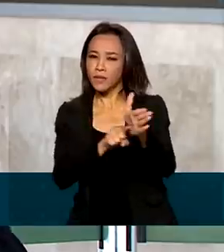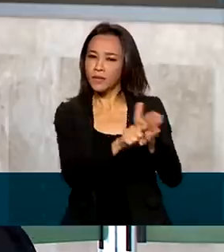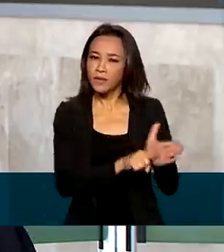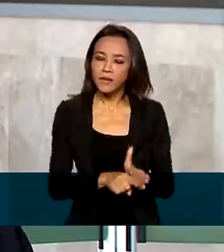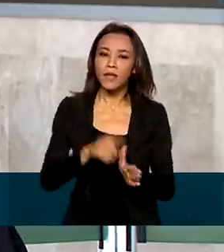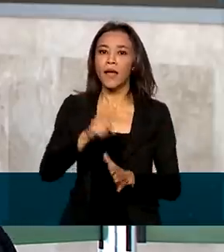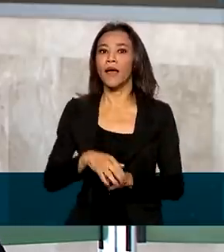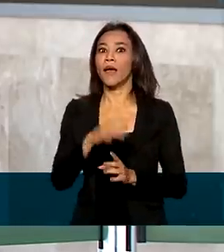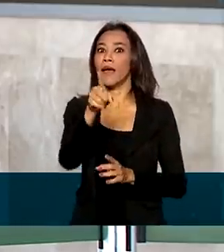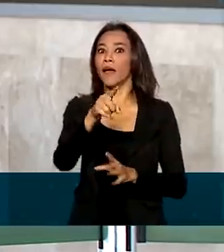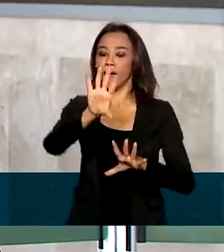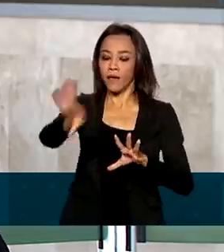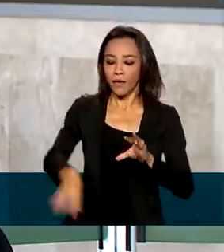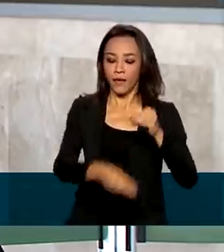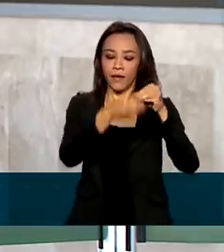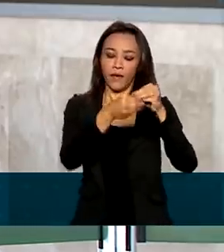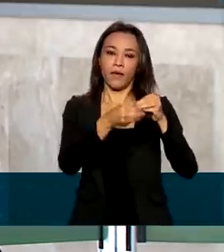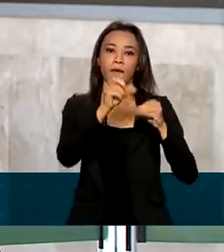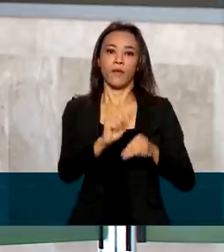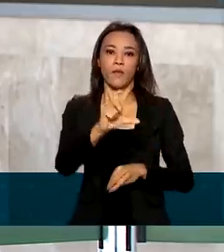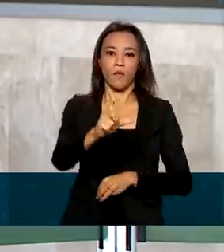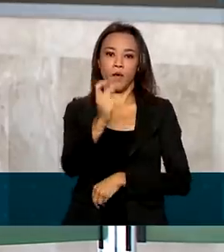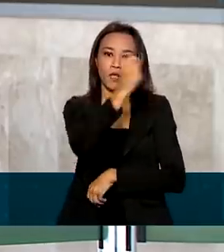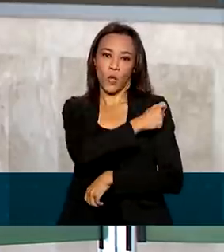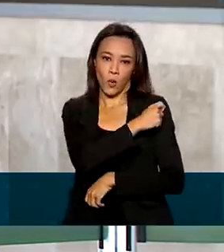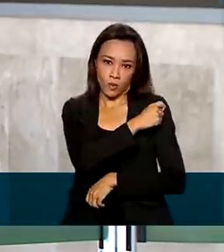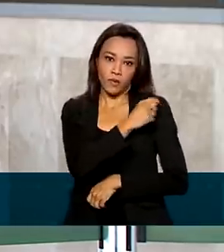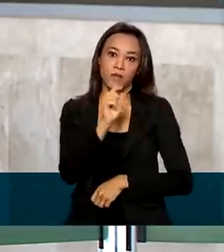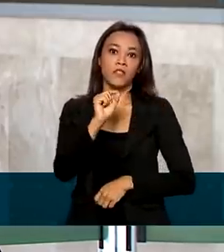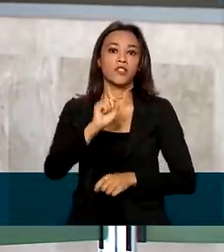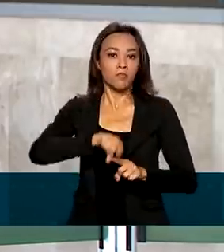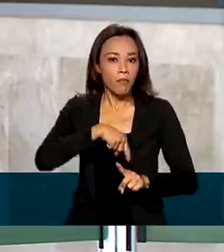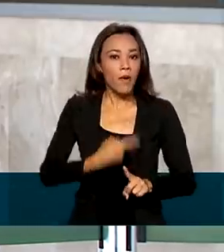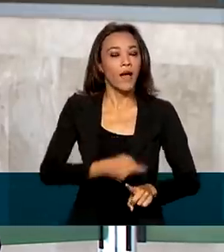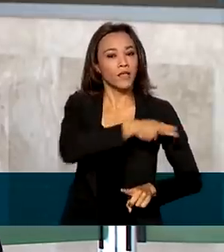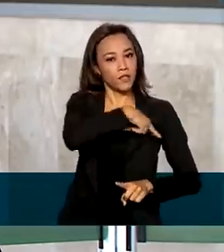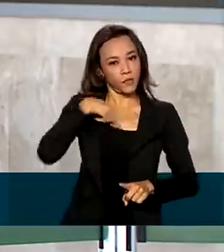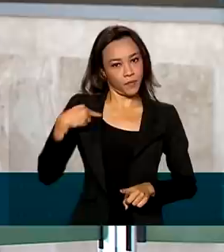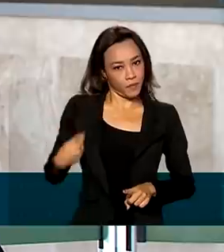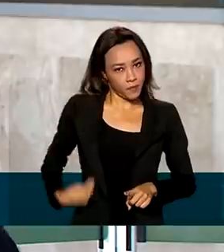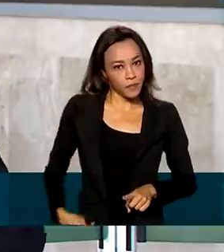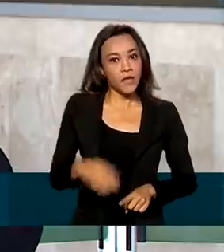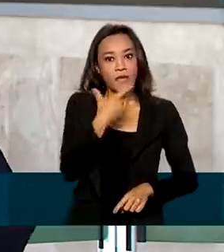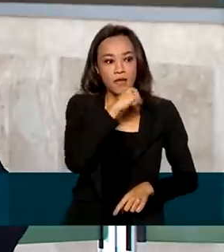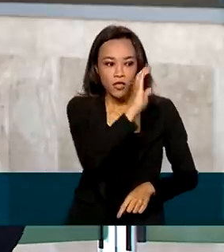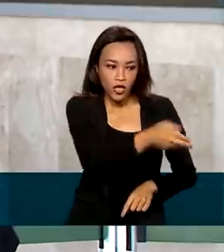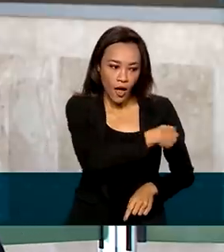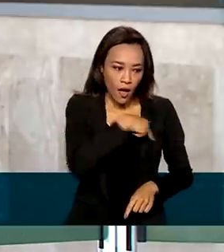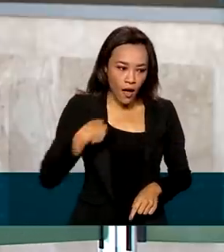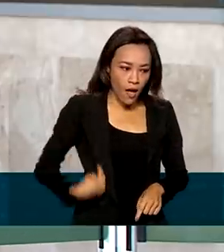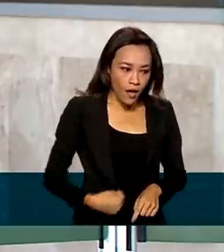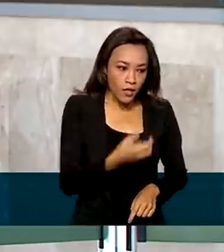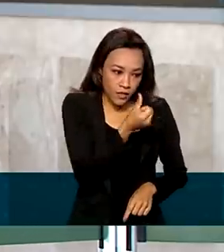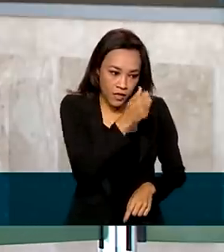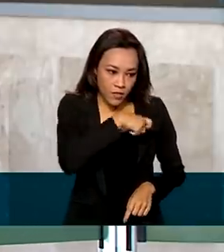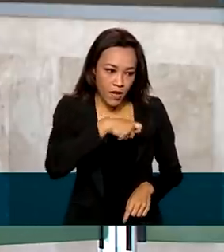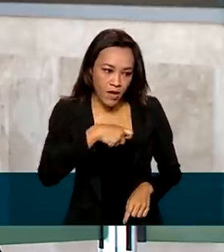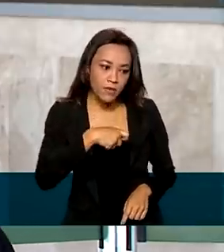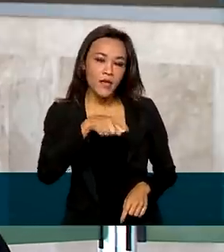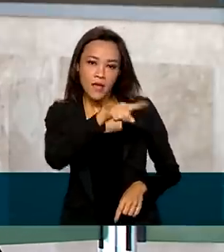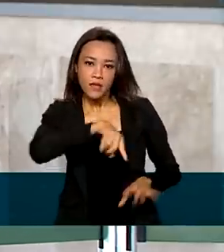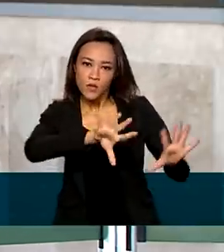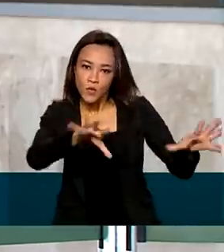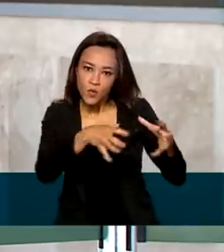aplicar uma dose extra da Coronavac nesses voluntários. Então, ou seja, quem tomou a vacina Coronavac, passou seis meses, esse grupo de